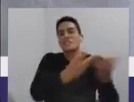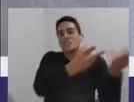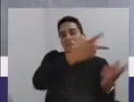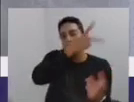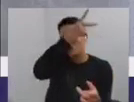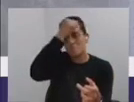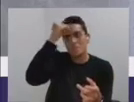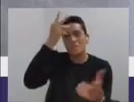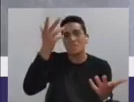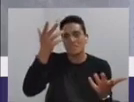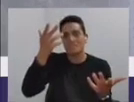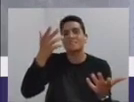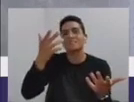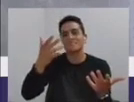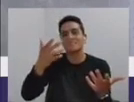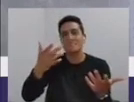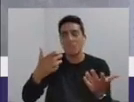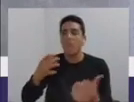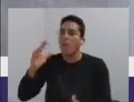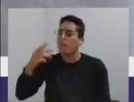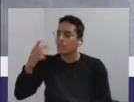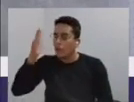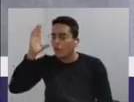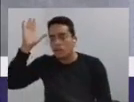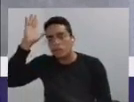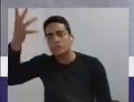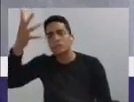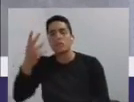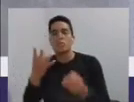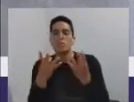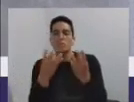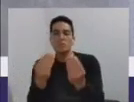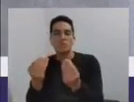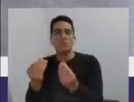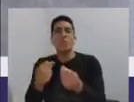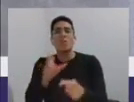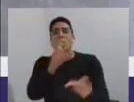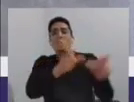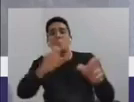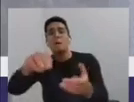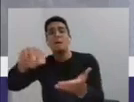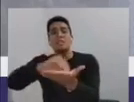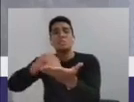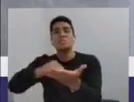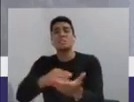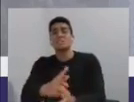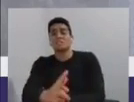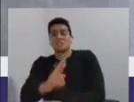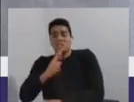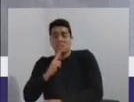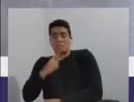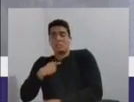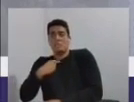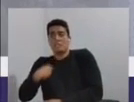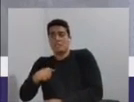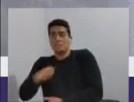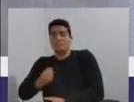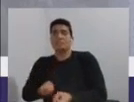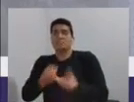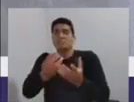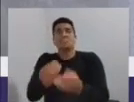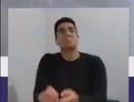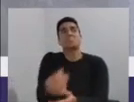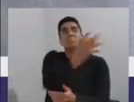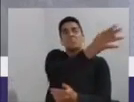muito no governo do Pardini. Os secretários respondiam, não passavam para prefeito e